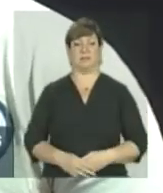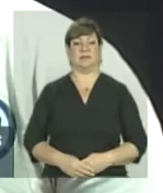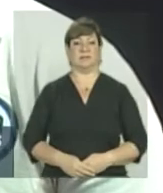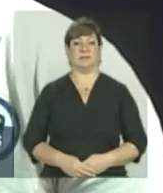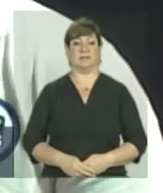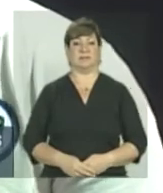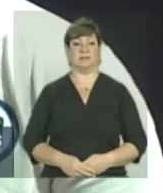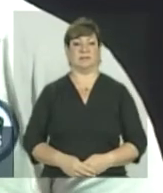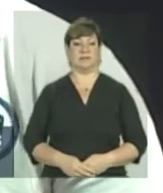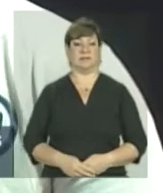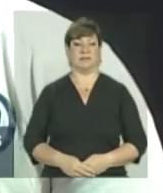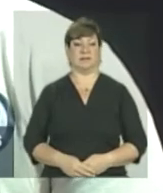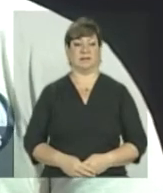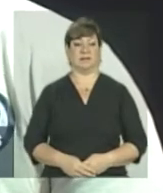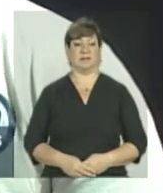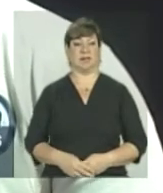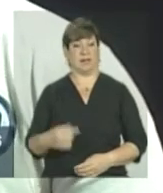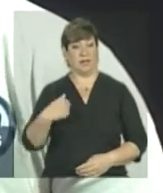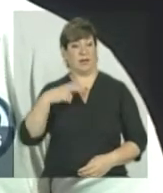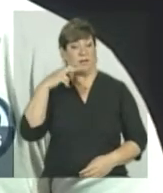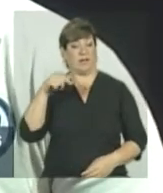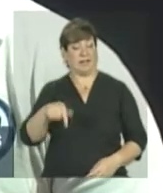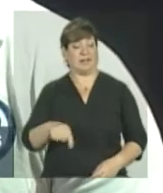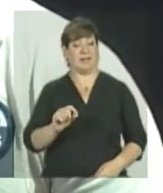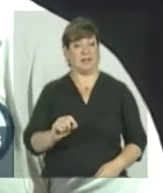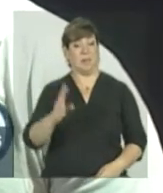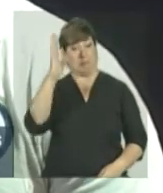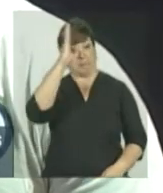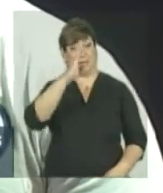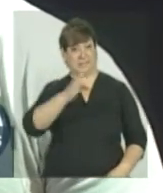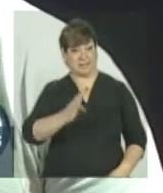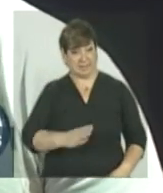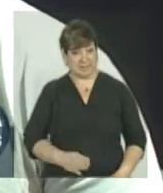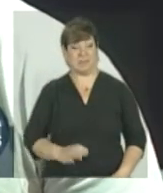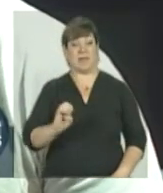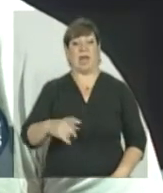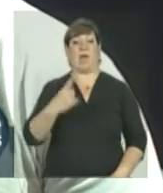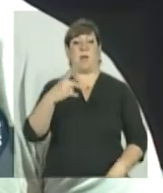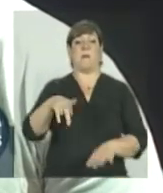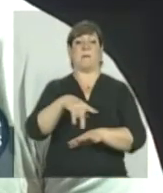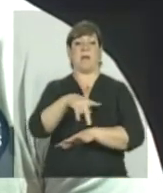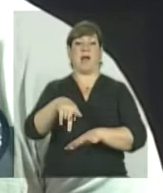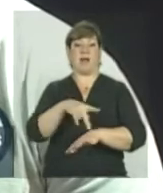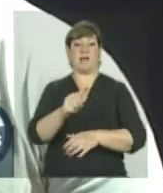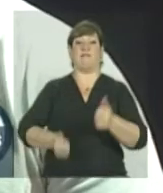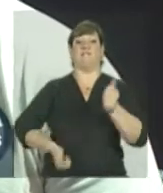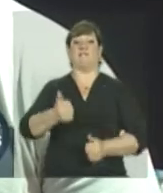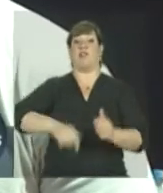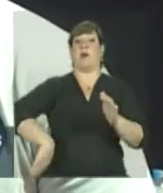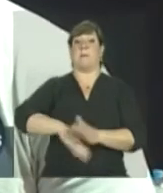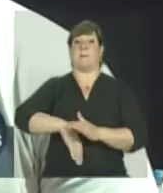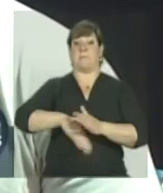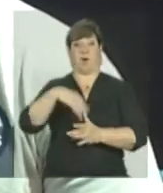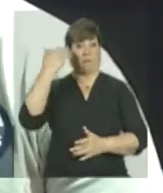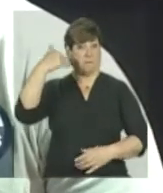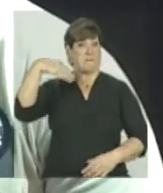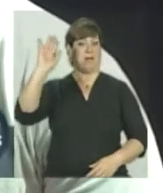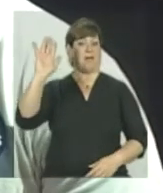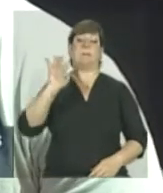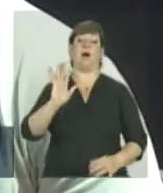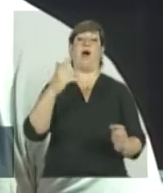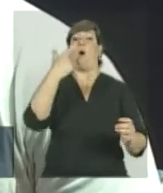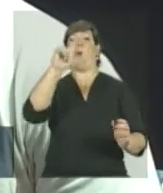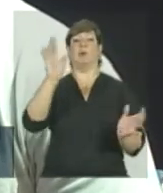É, hoje o Brasil é um esporte, o Brasil é um país de futebol, Então, em outras modalidades,